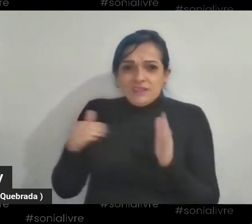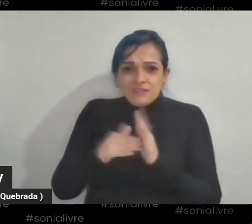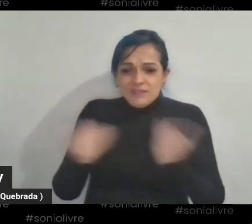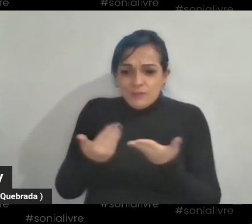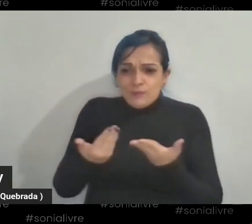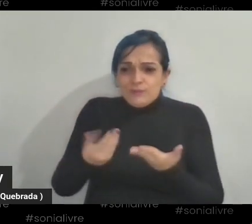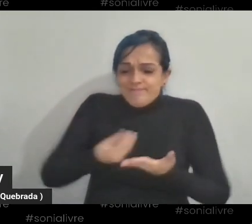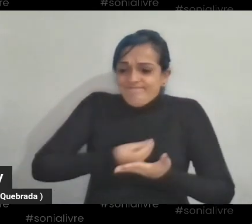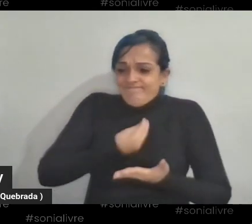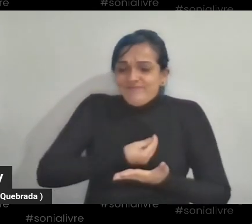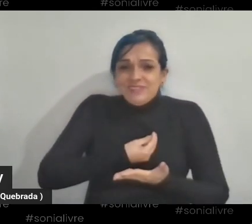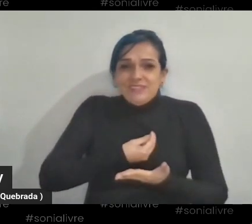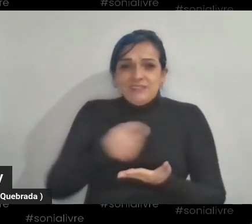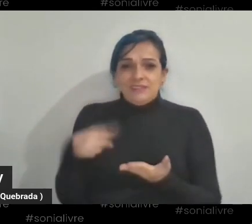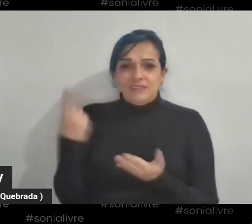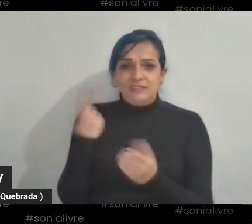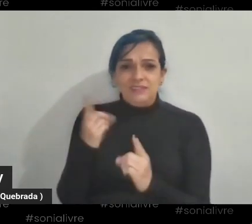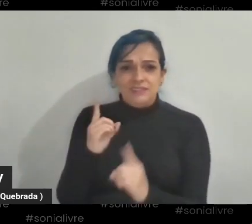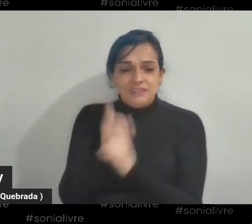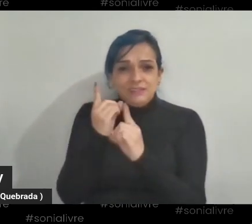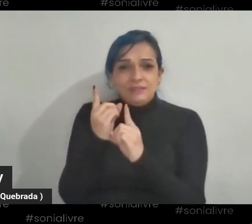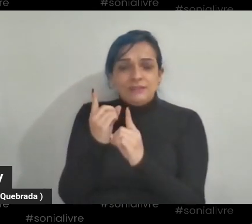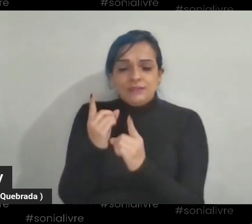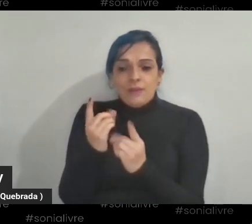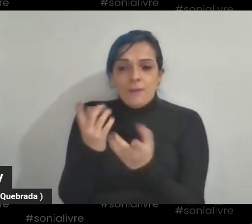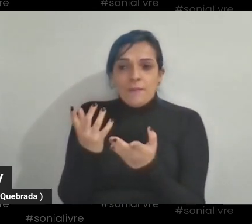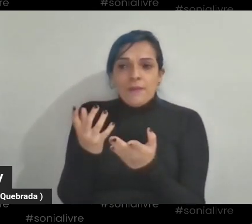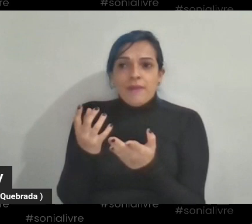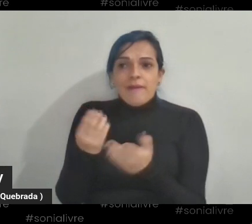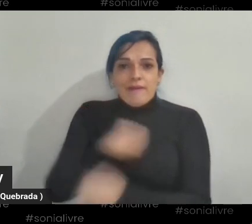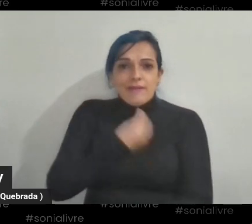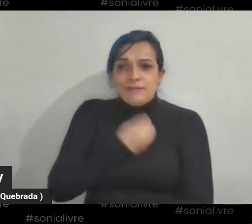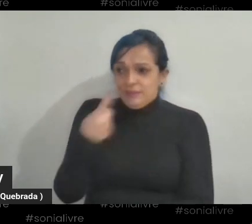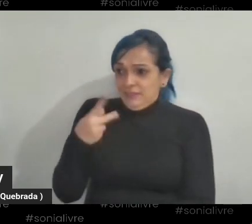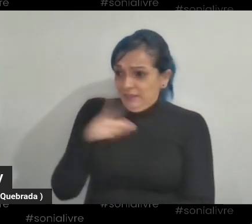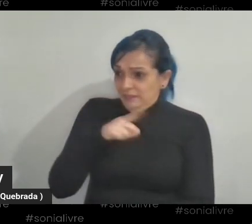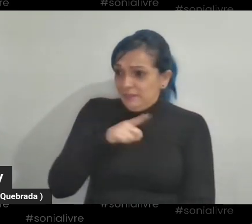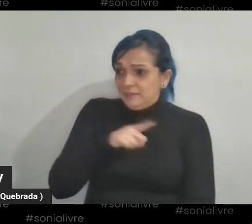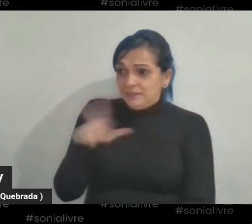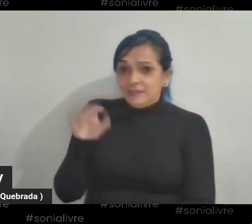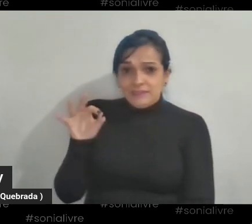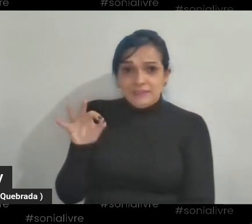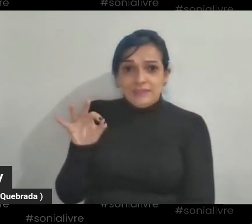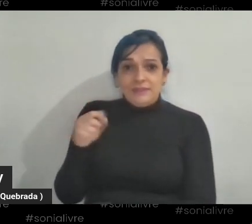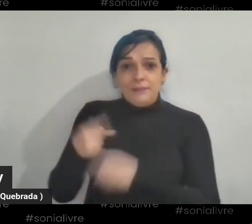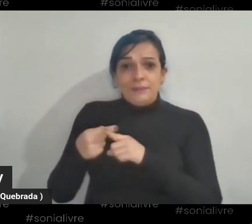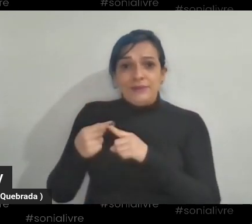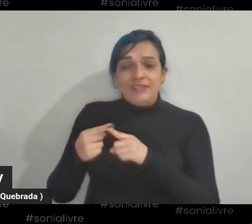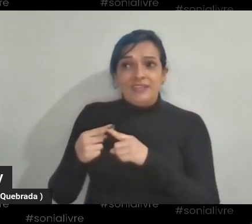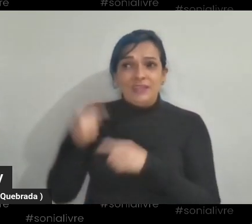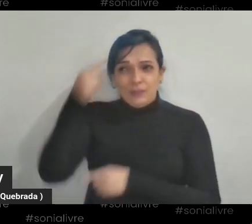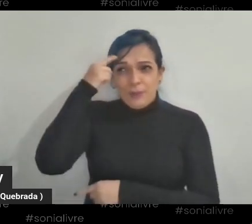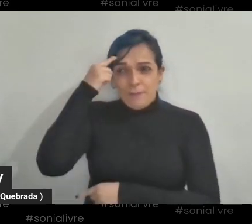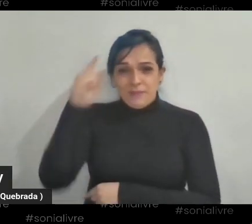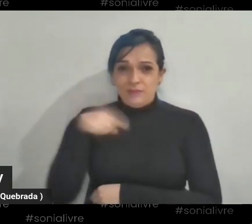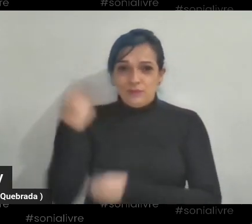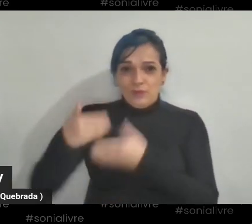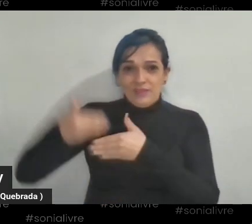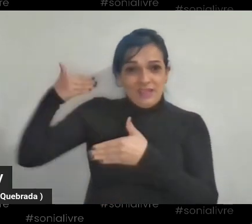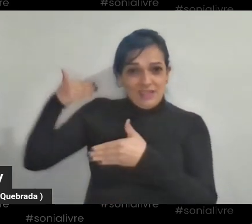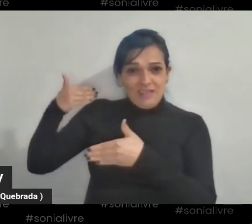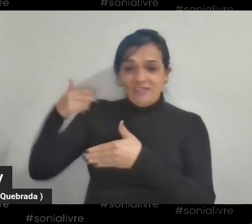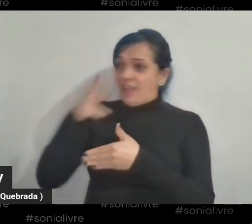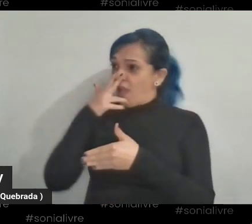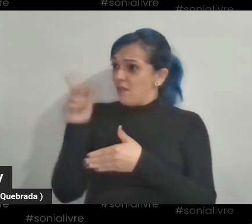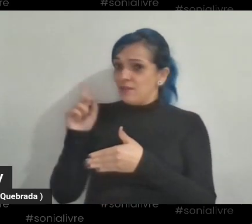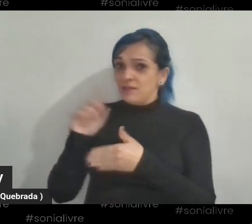Quando a gente descobre a existência da Sônia, porque até então, para nós, a Sônia, ou ela estava tomando a vida dela, seguindo a vida dela